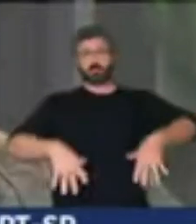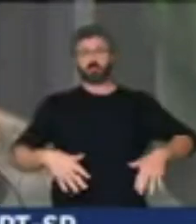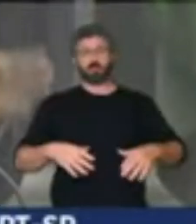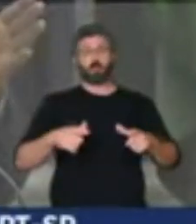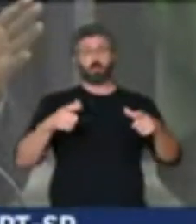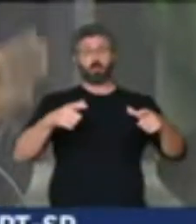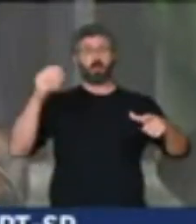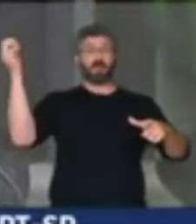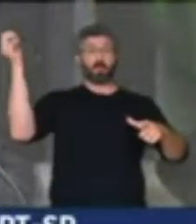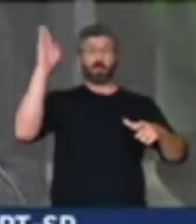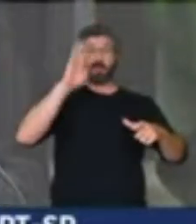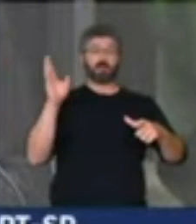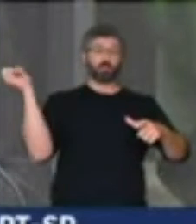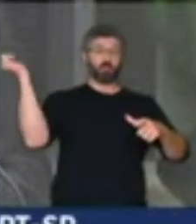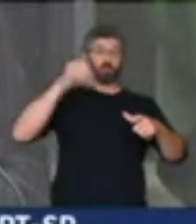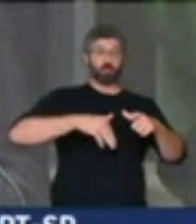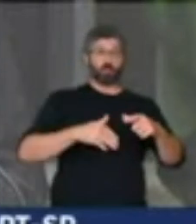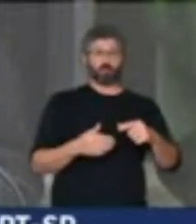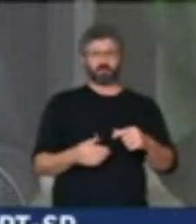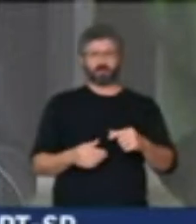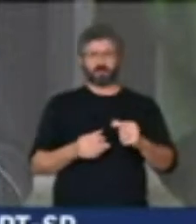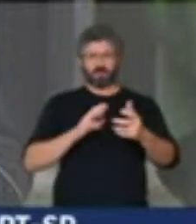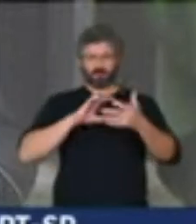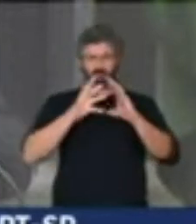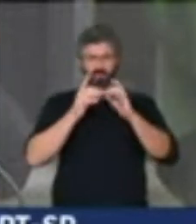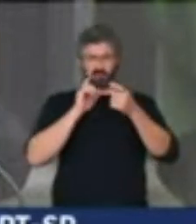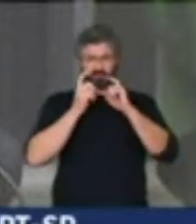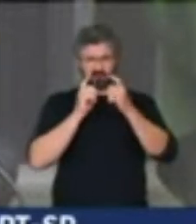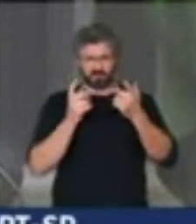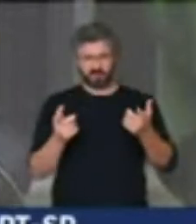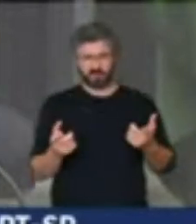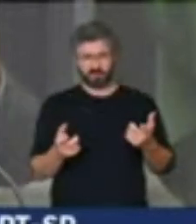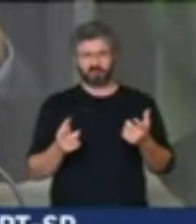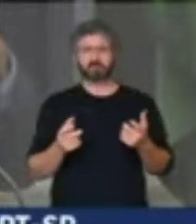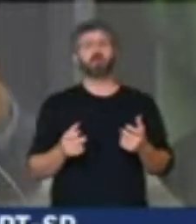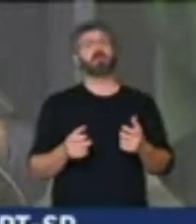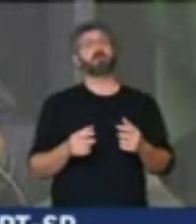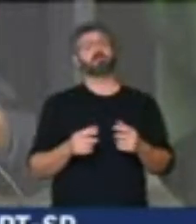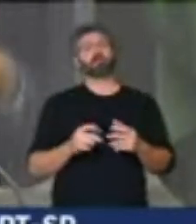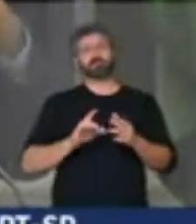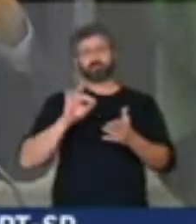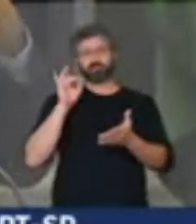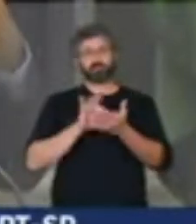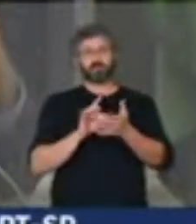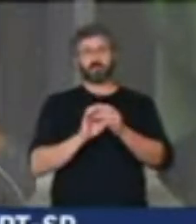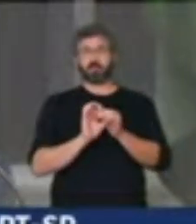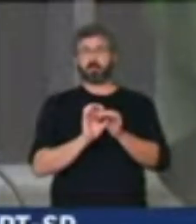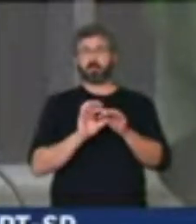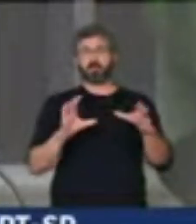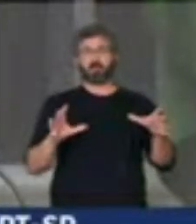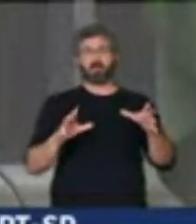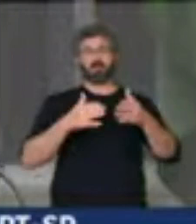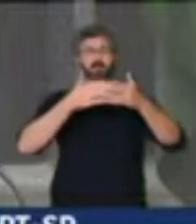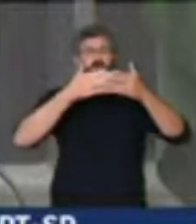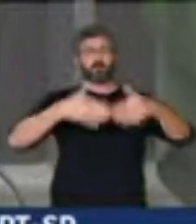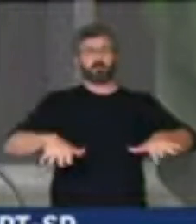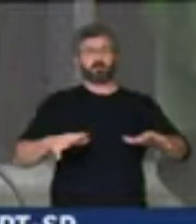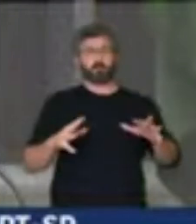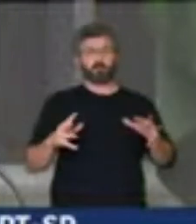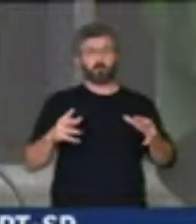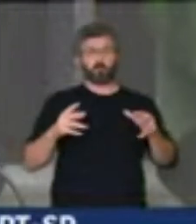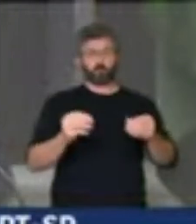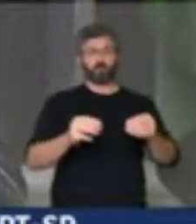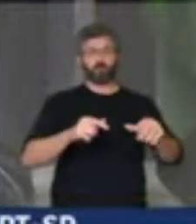propondo uma reforma administrativa que absolutamente permite o desmonte das